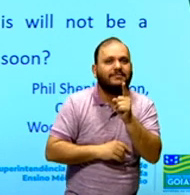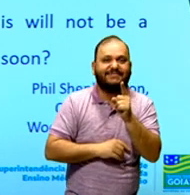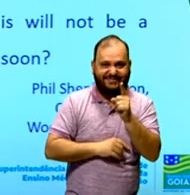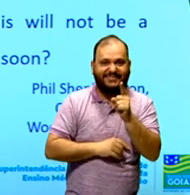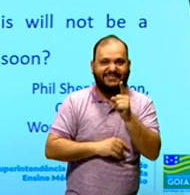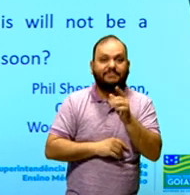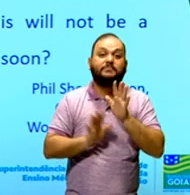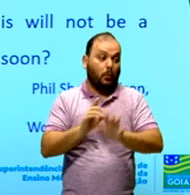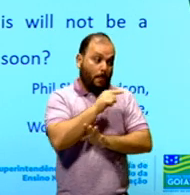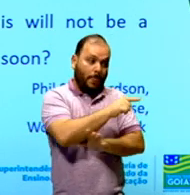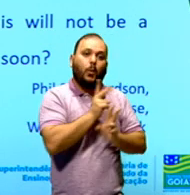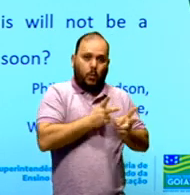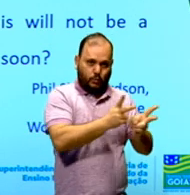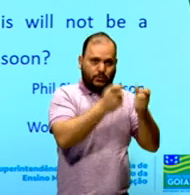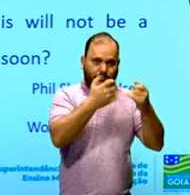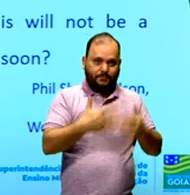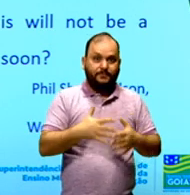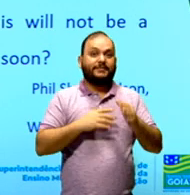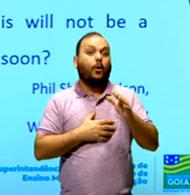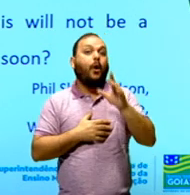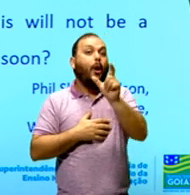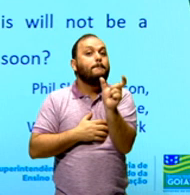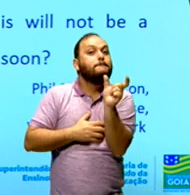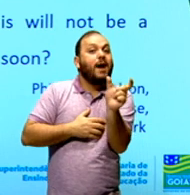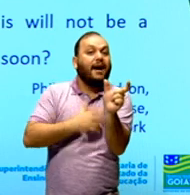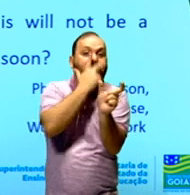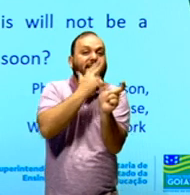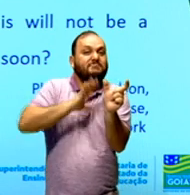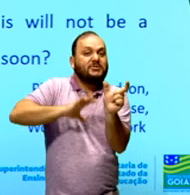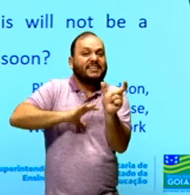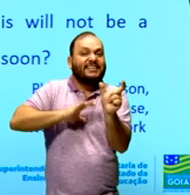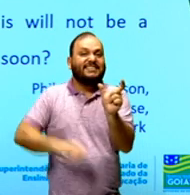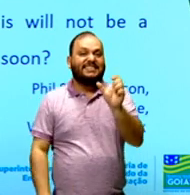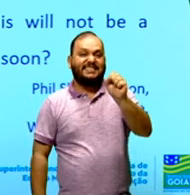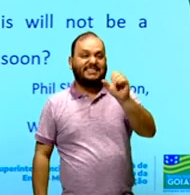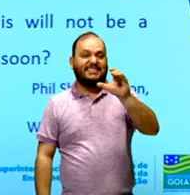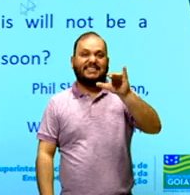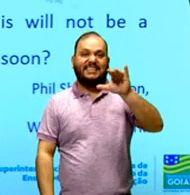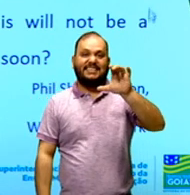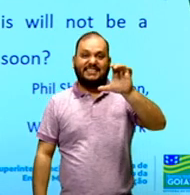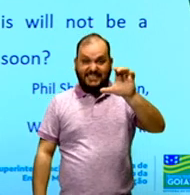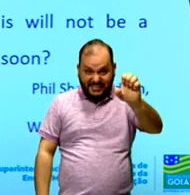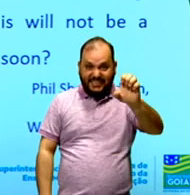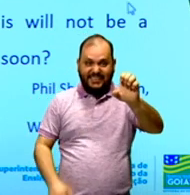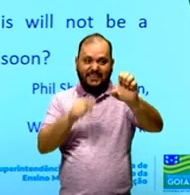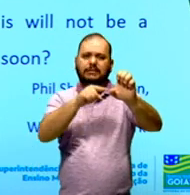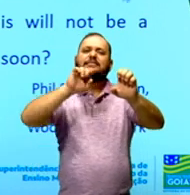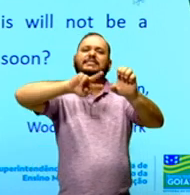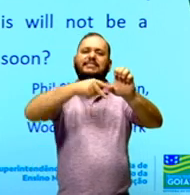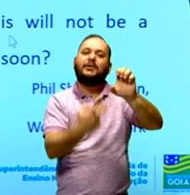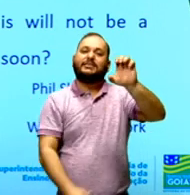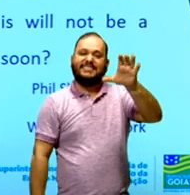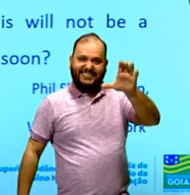Felizmente, a ciência, olha uma palavra cognata, a ciência pode ser ouvida e nós podemos, nós, a palavra nós